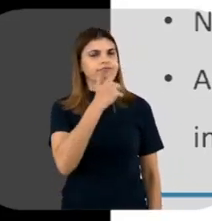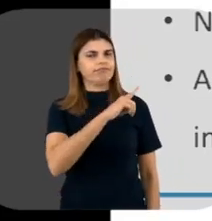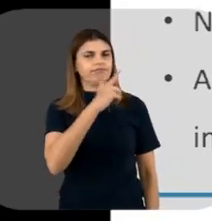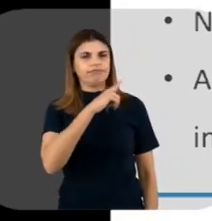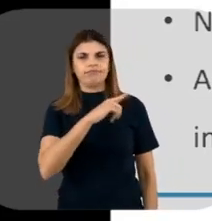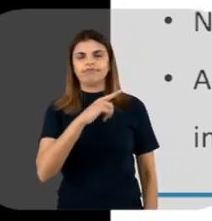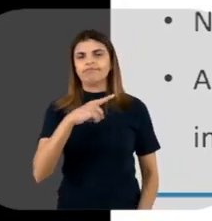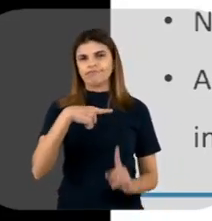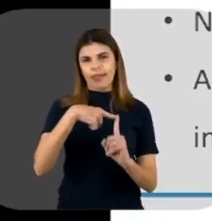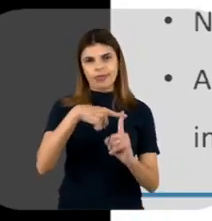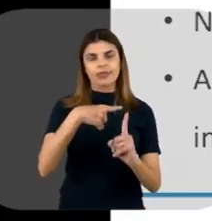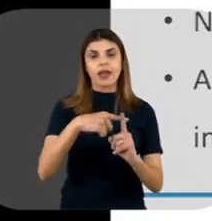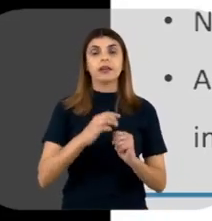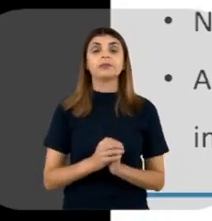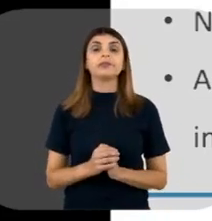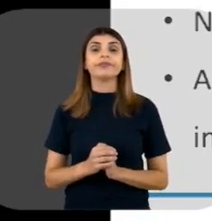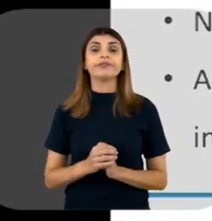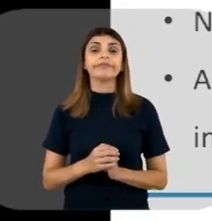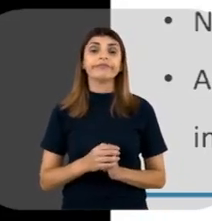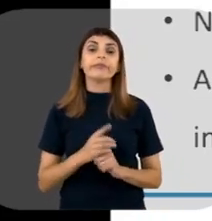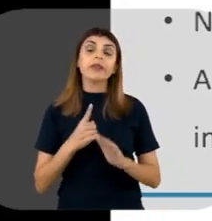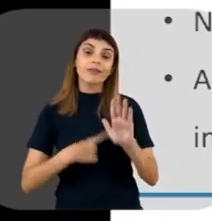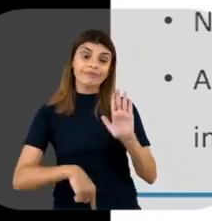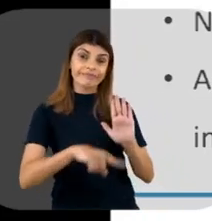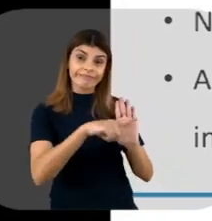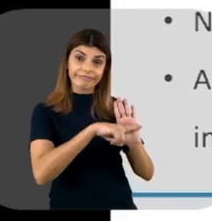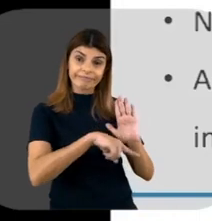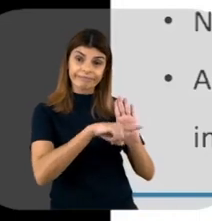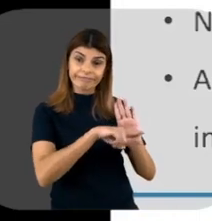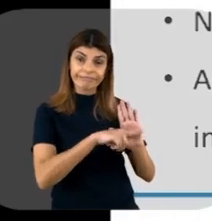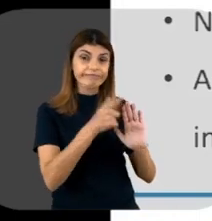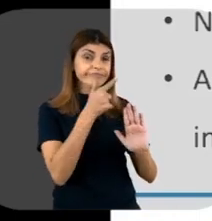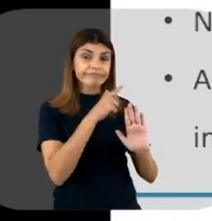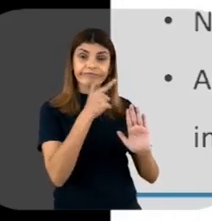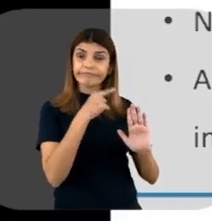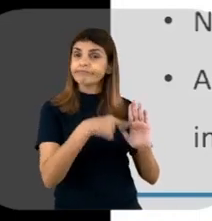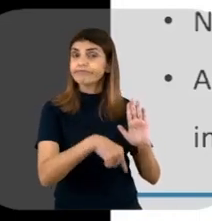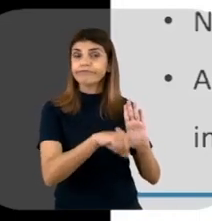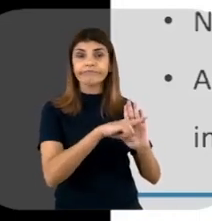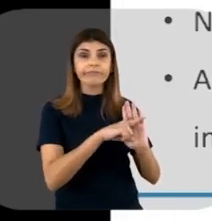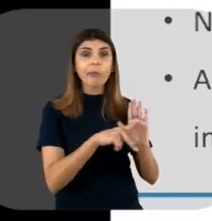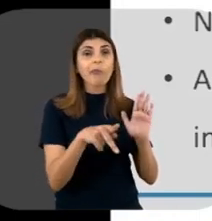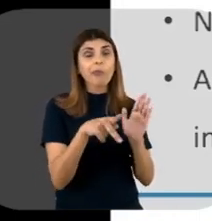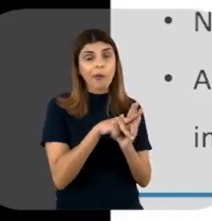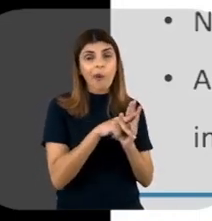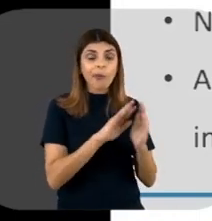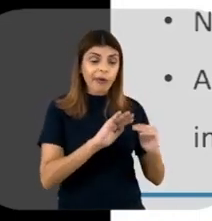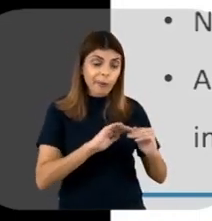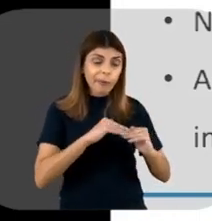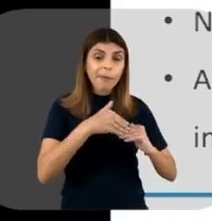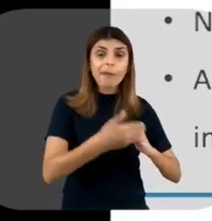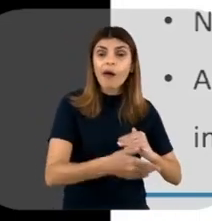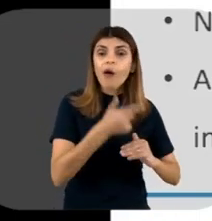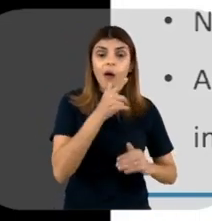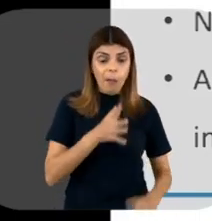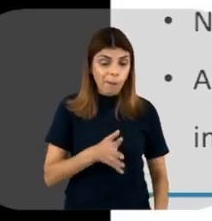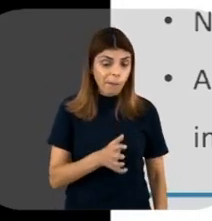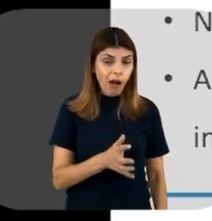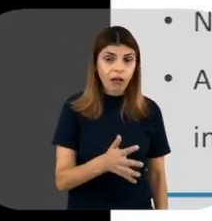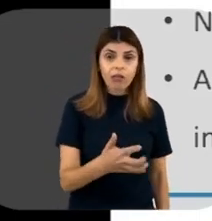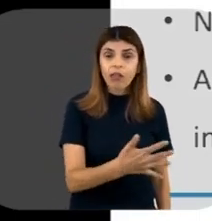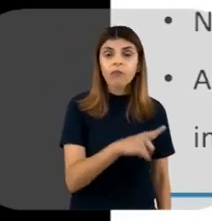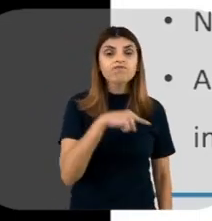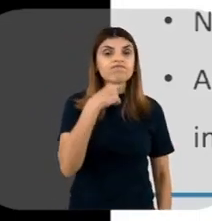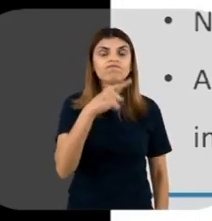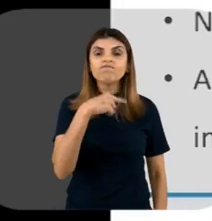vantagem. Dentro das desvantagens é a questão da modificação pós-tradicional que a bactéria não faz, né? Hoje, até